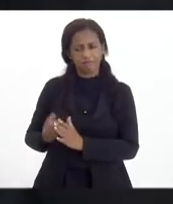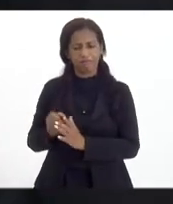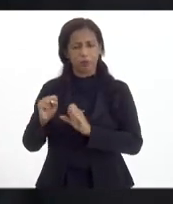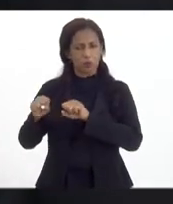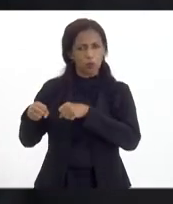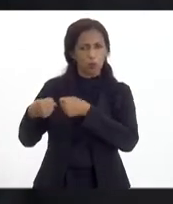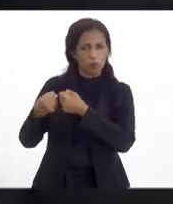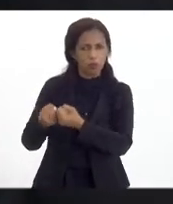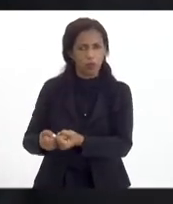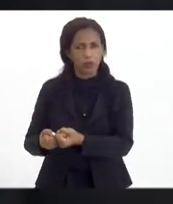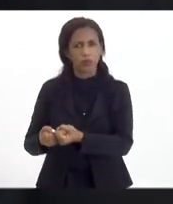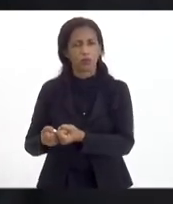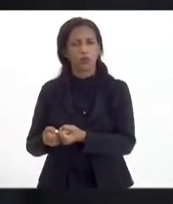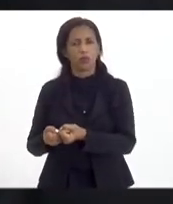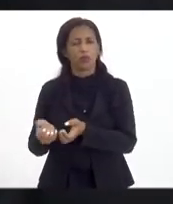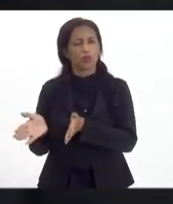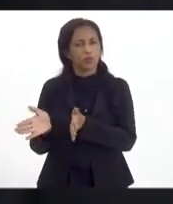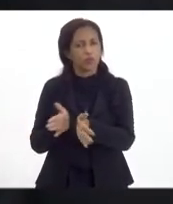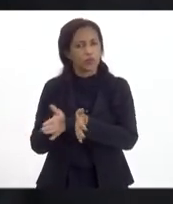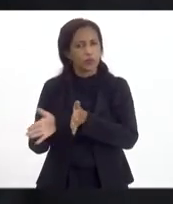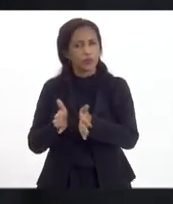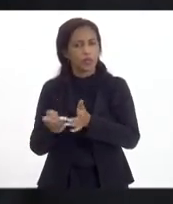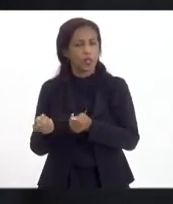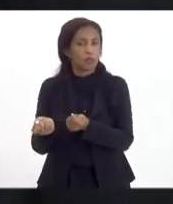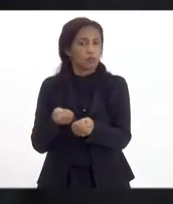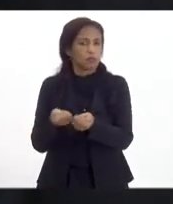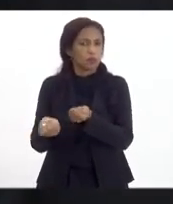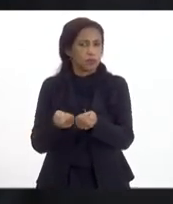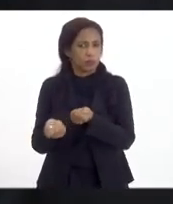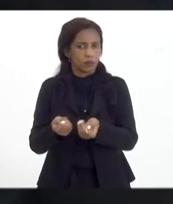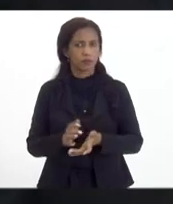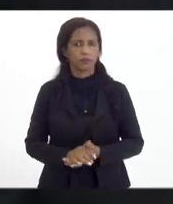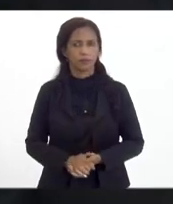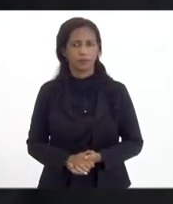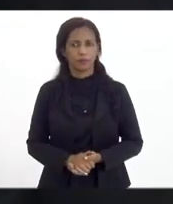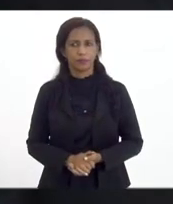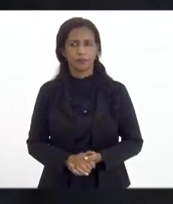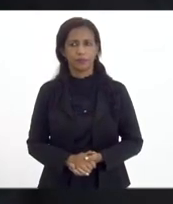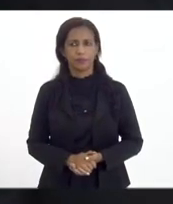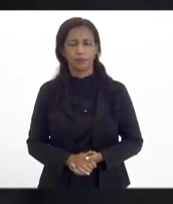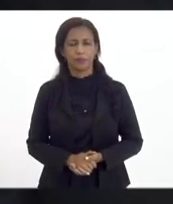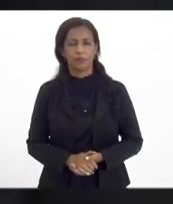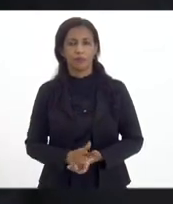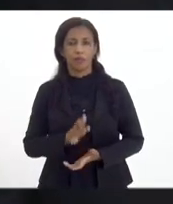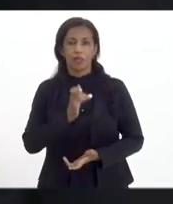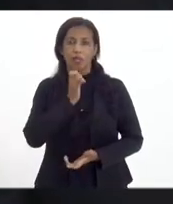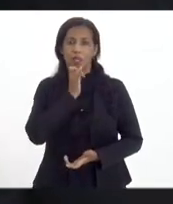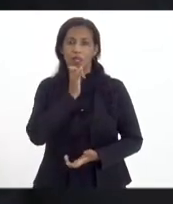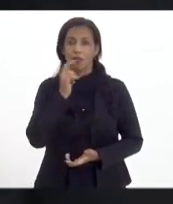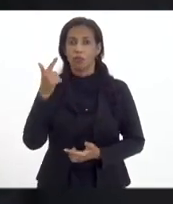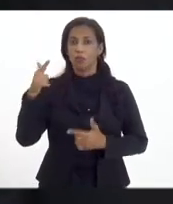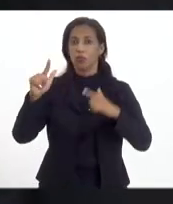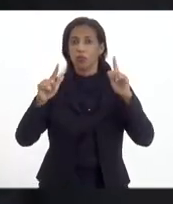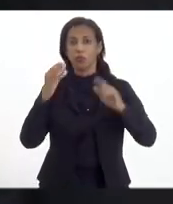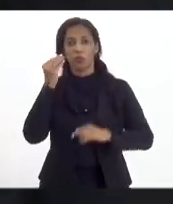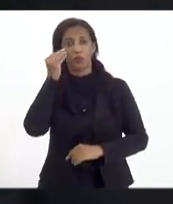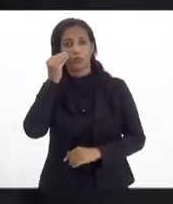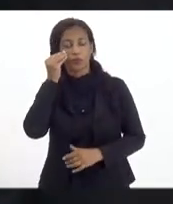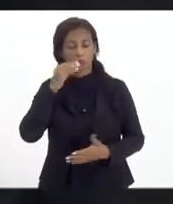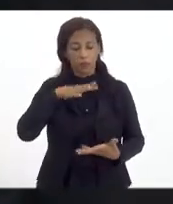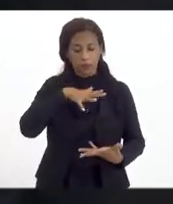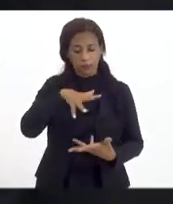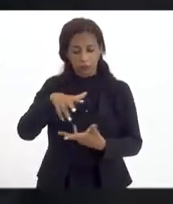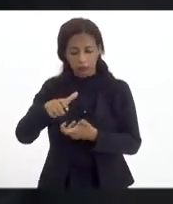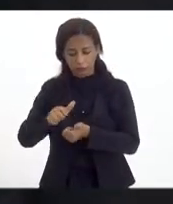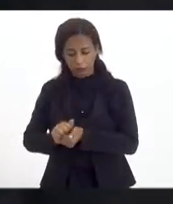de dinamizar a nossa economia. A exemplo de outras experiências no mundo, como